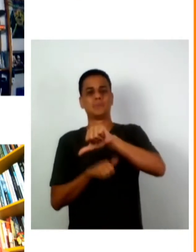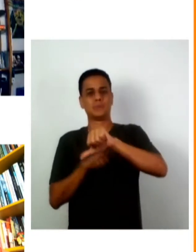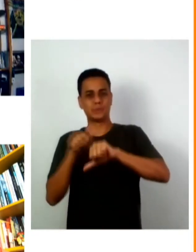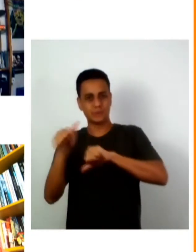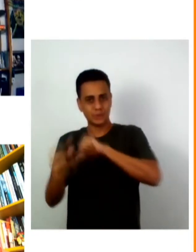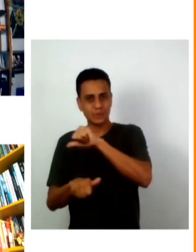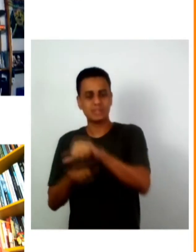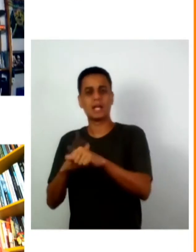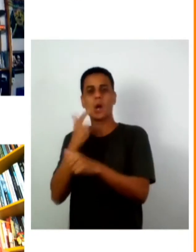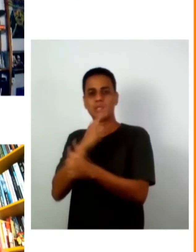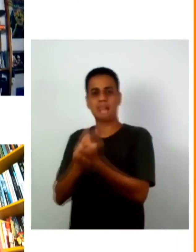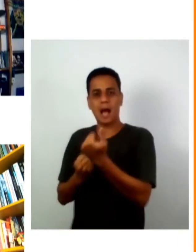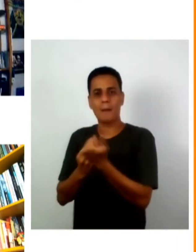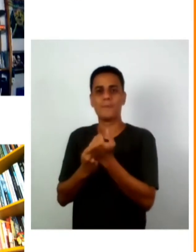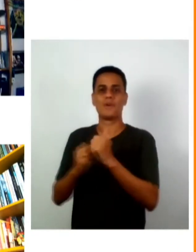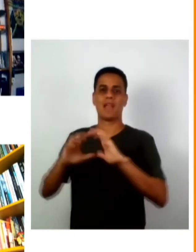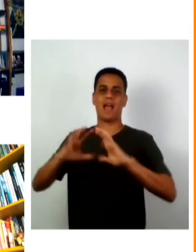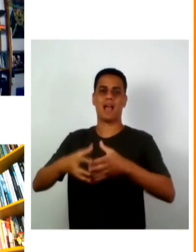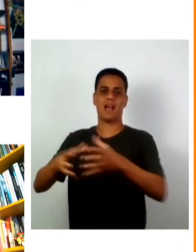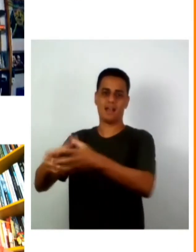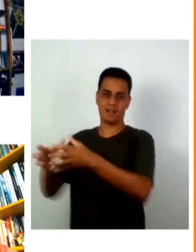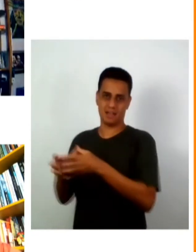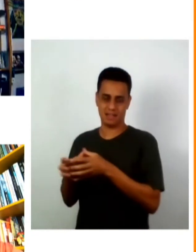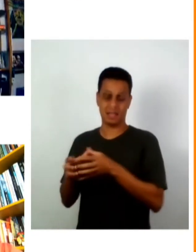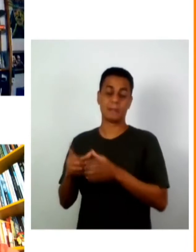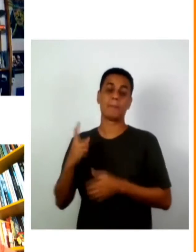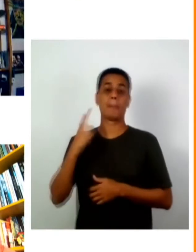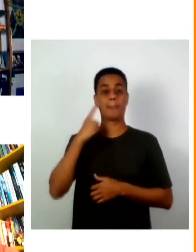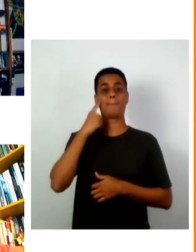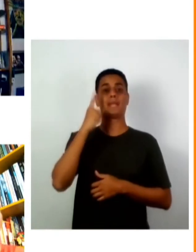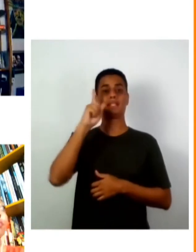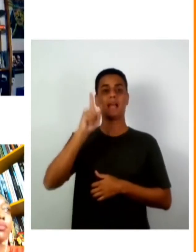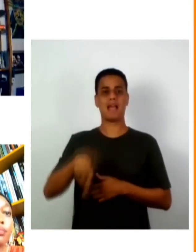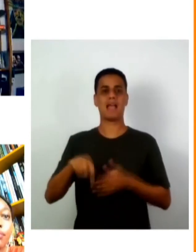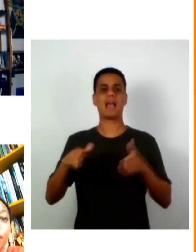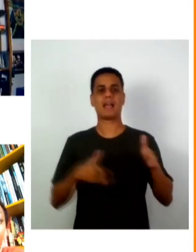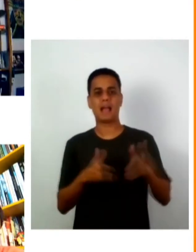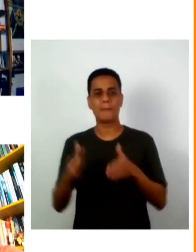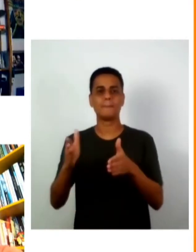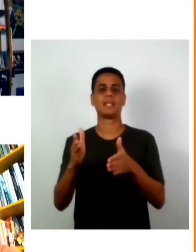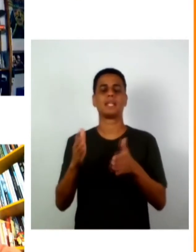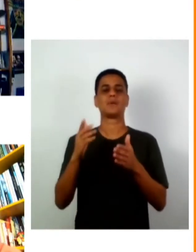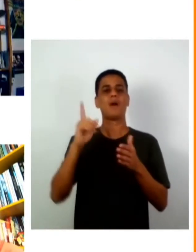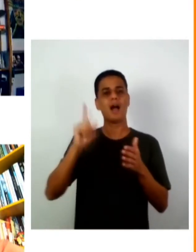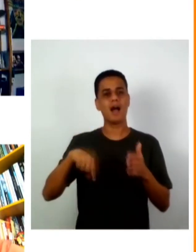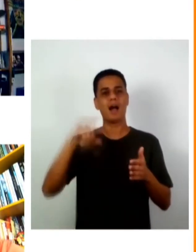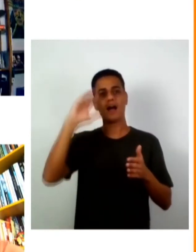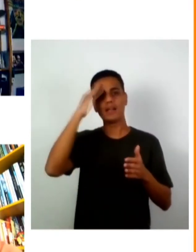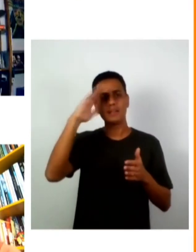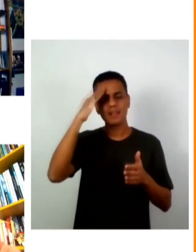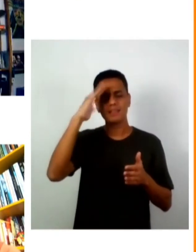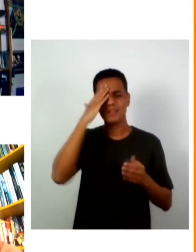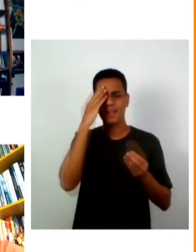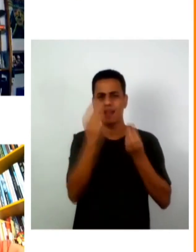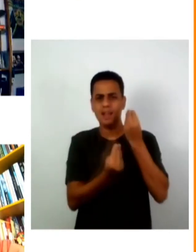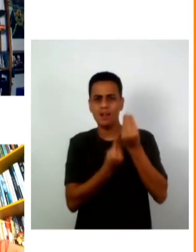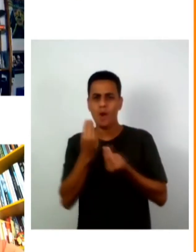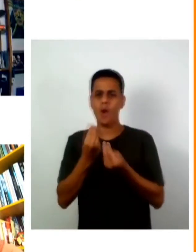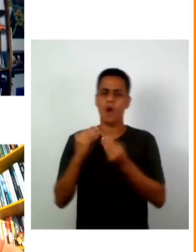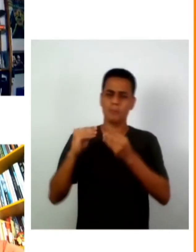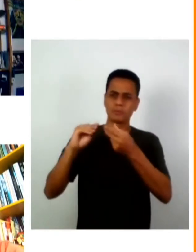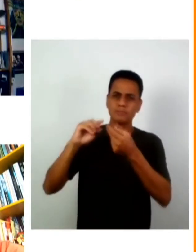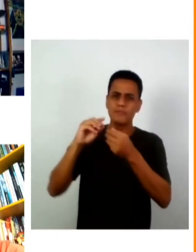esse é um dos caminhos que é dominar entender decodificar esses códigos da internet